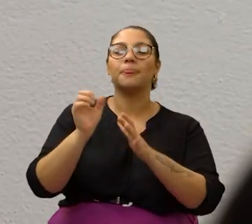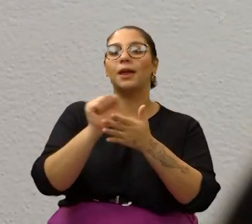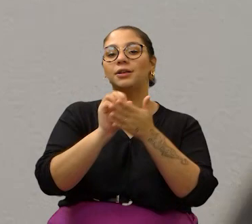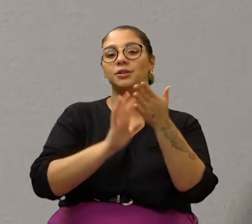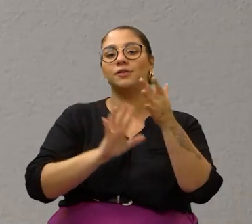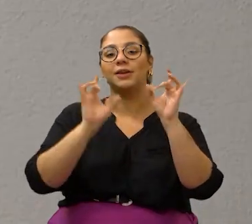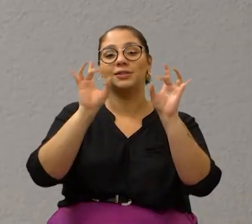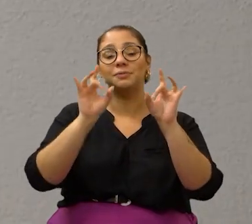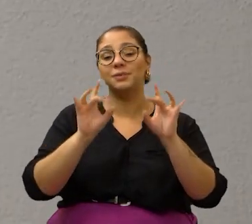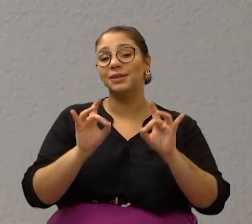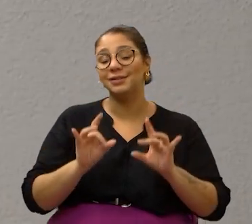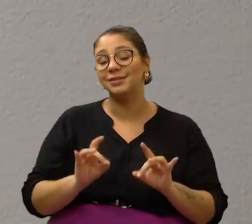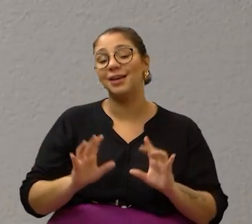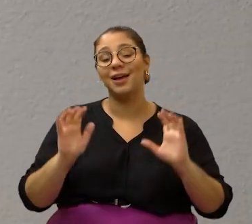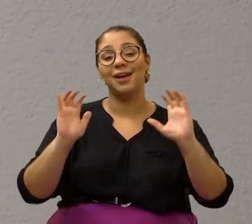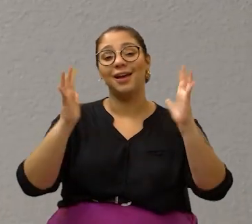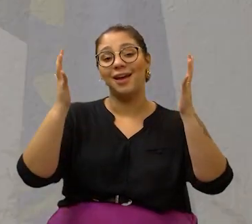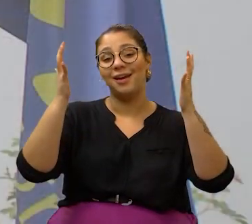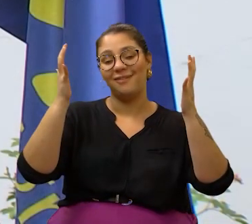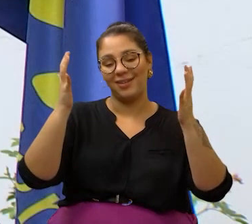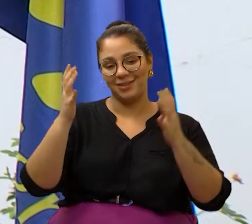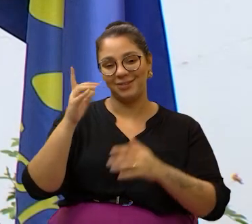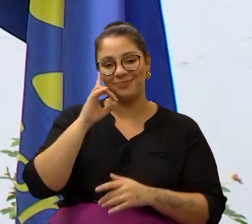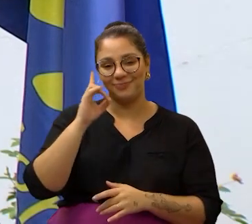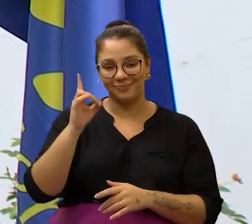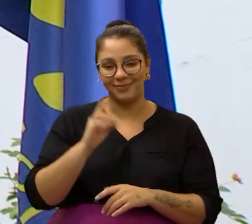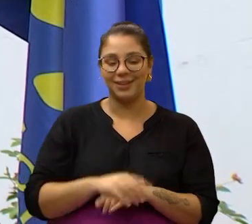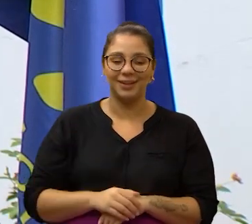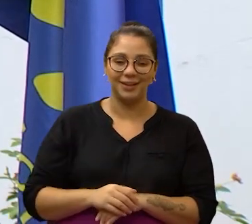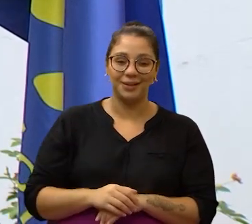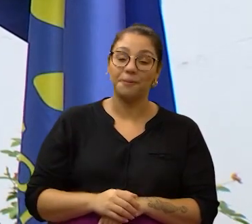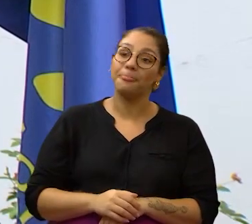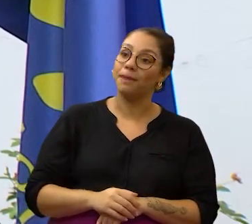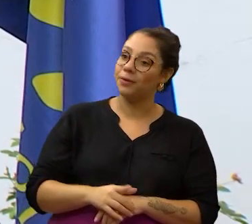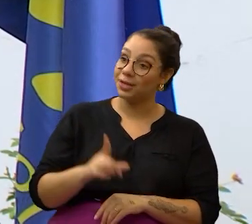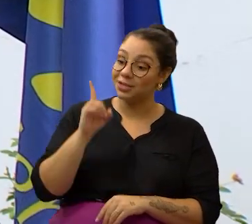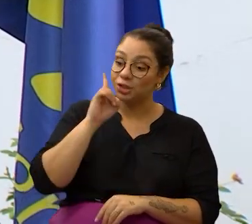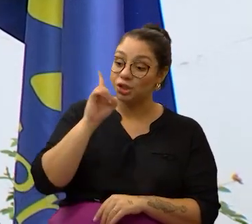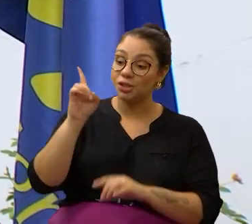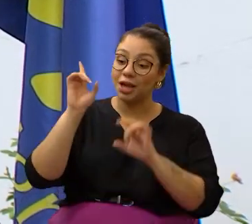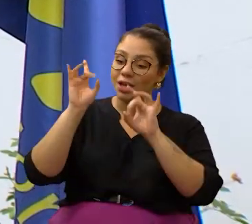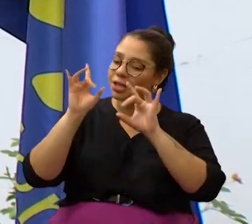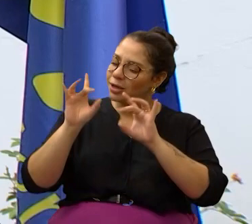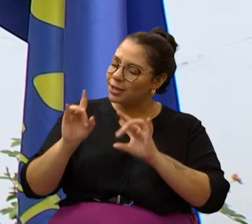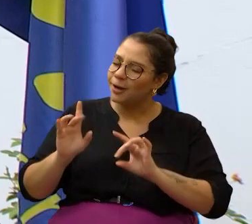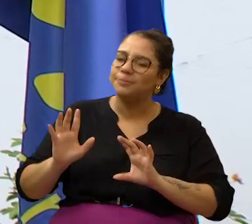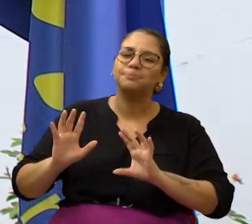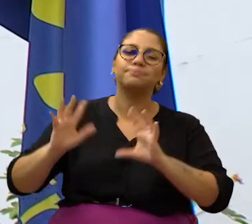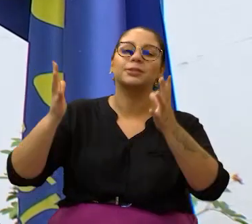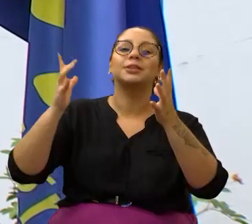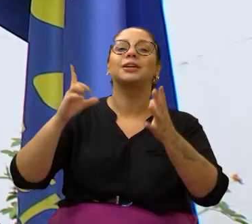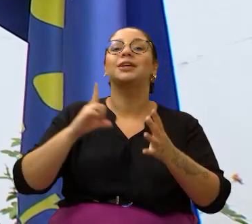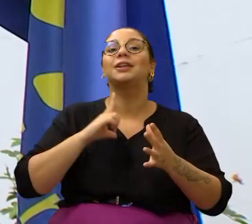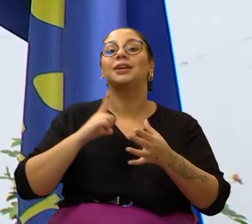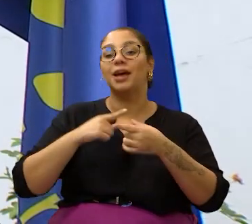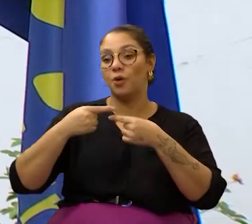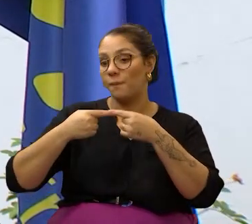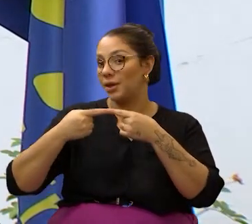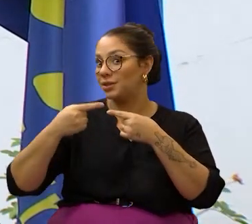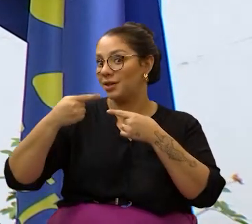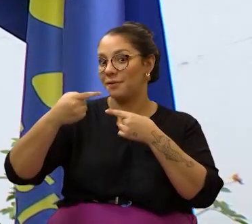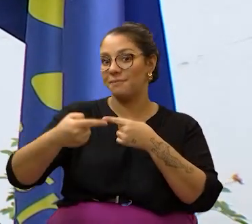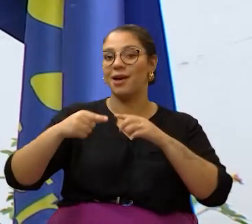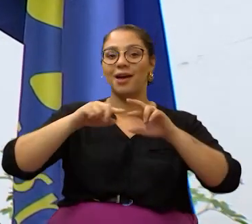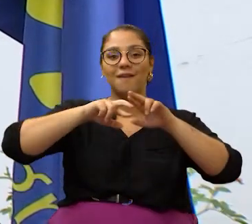especiais para celebrar a data. Para comemorar essa data tão importante, nós programamos uma semana